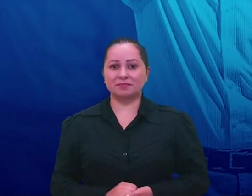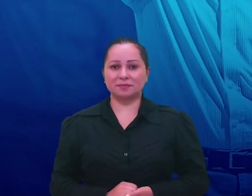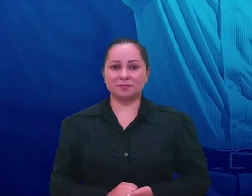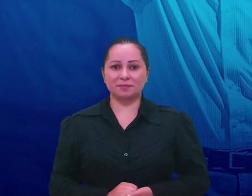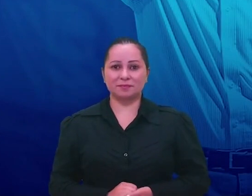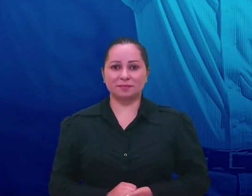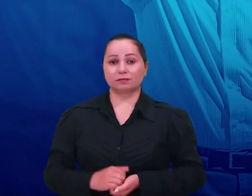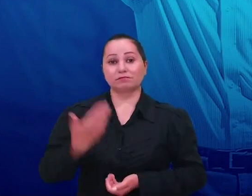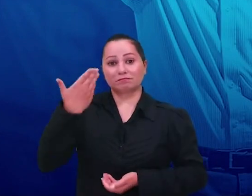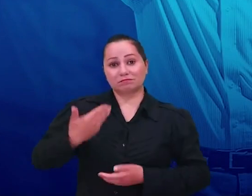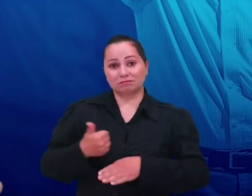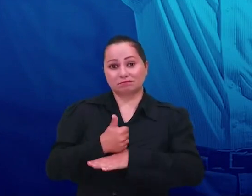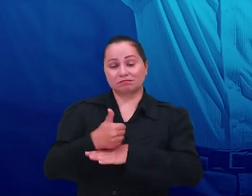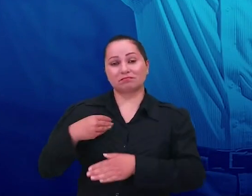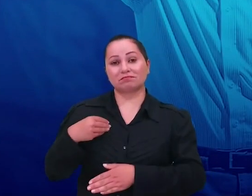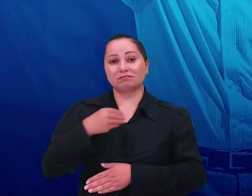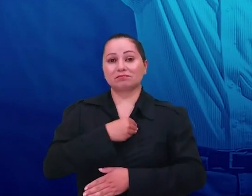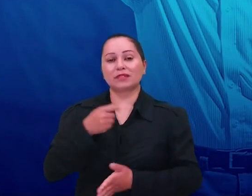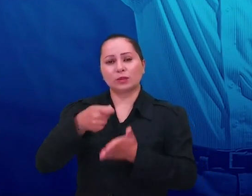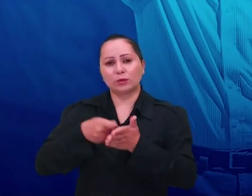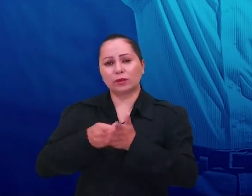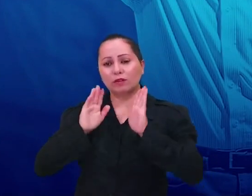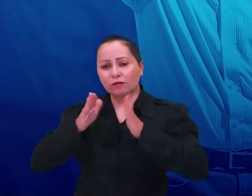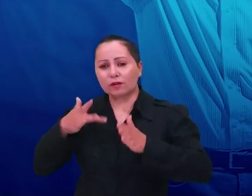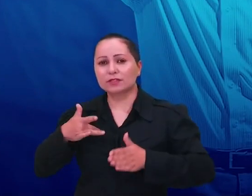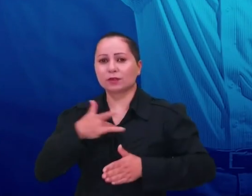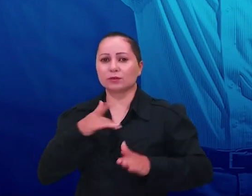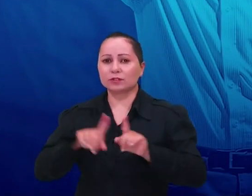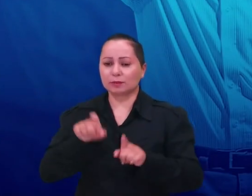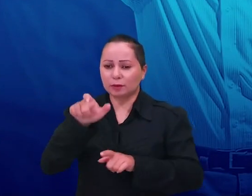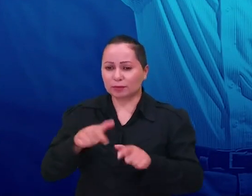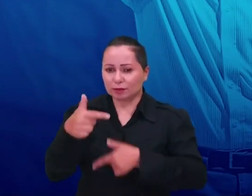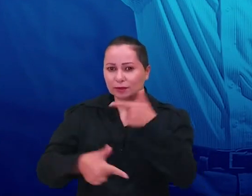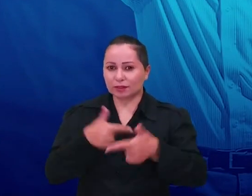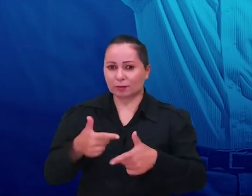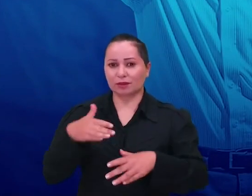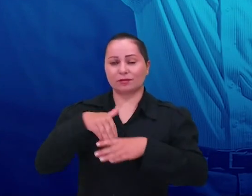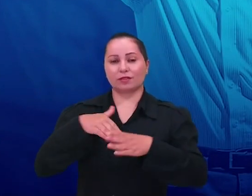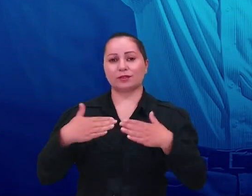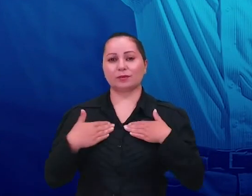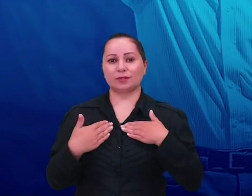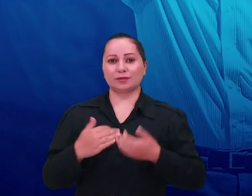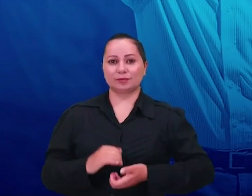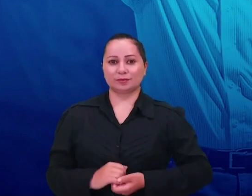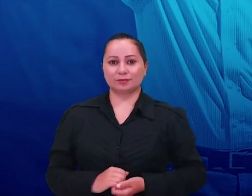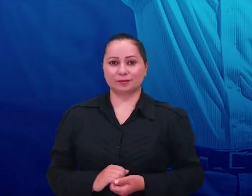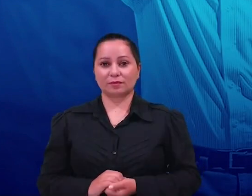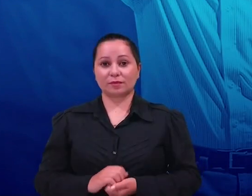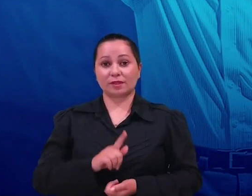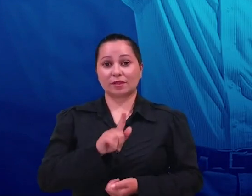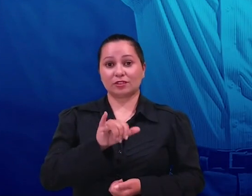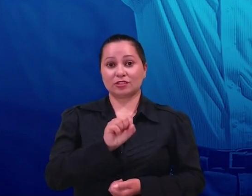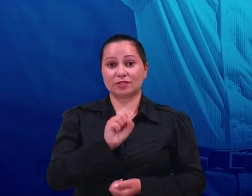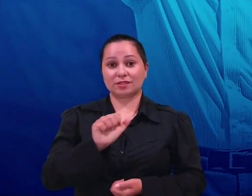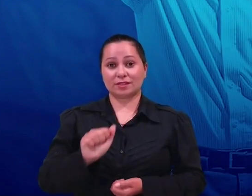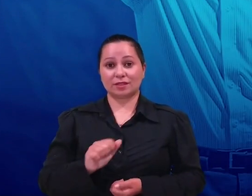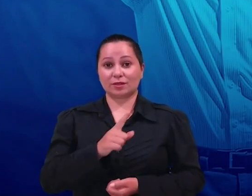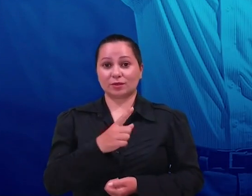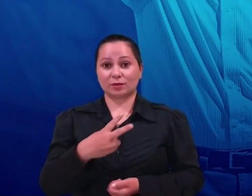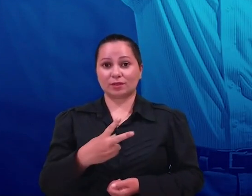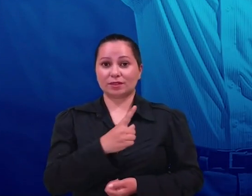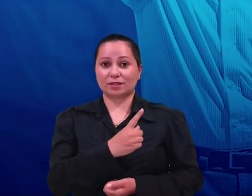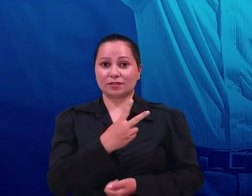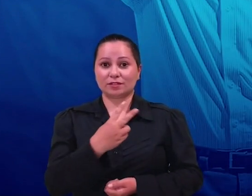112. Sou o doutor Tiago Brunet, voluntário pela saúde e o trabalhador. Vote 1, 2, 0, 2, 2. Giza,